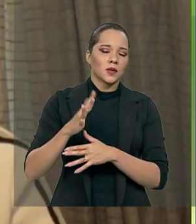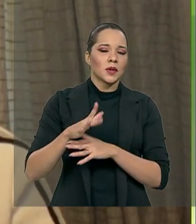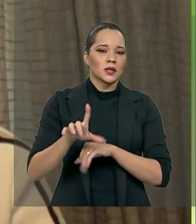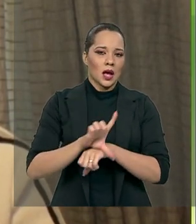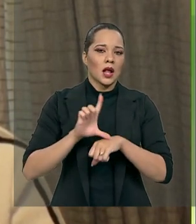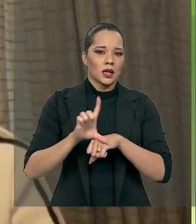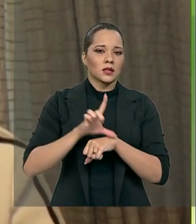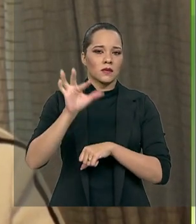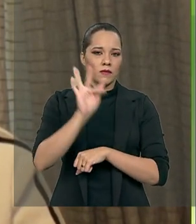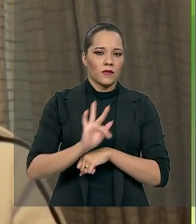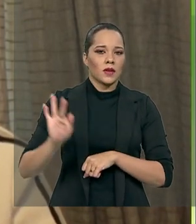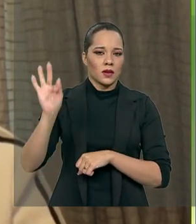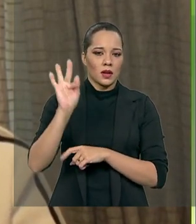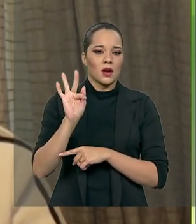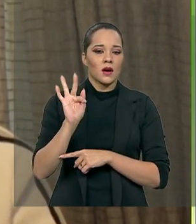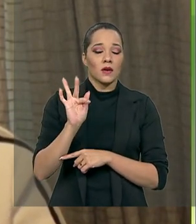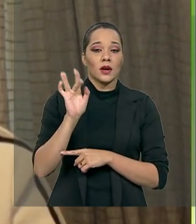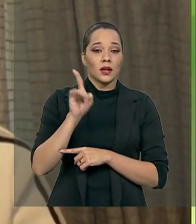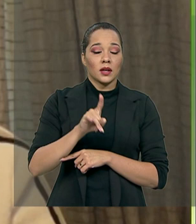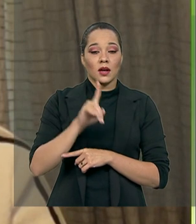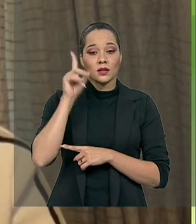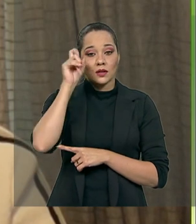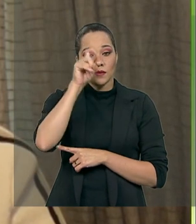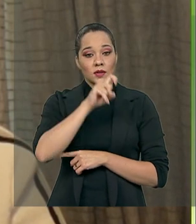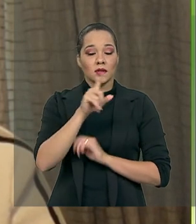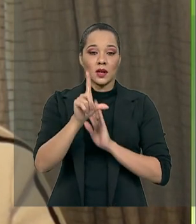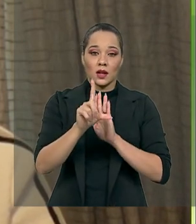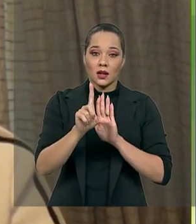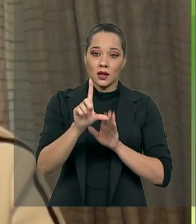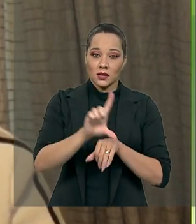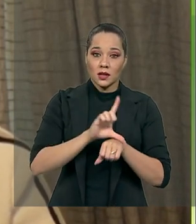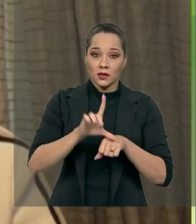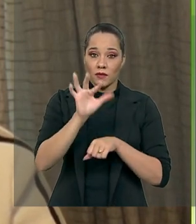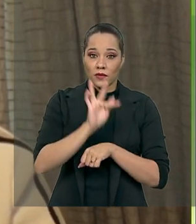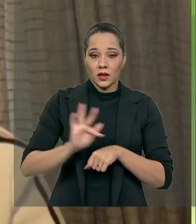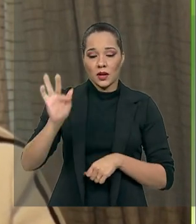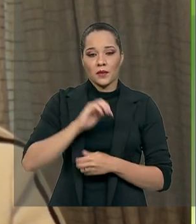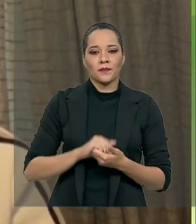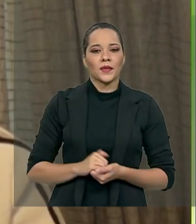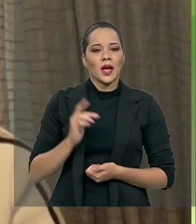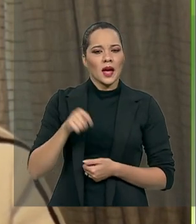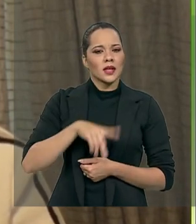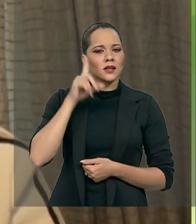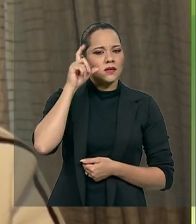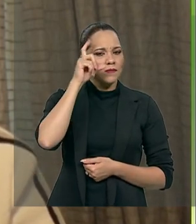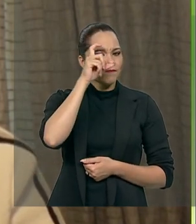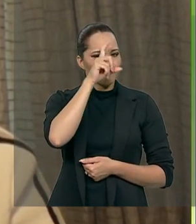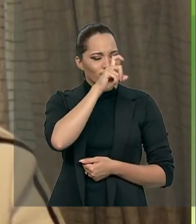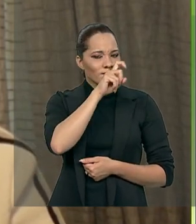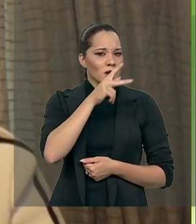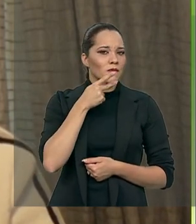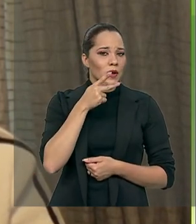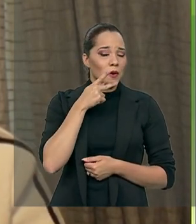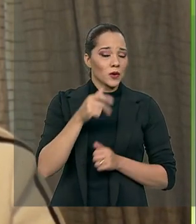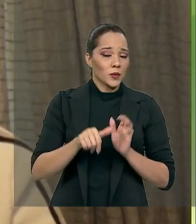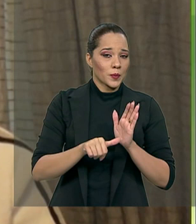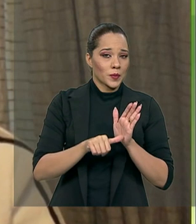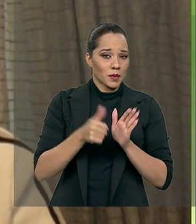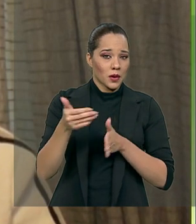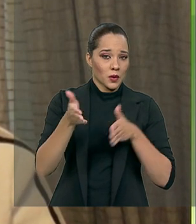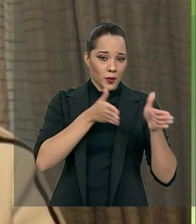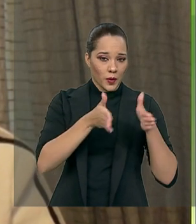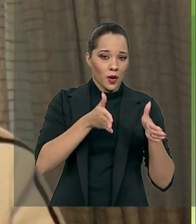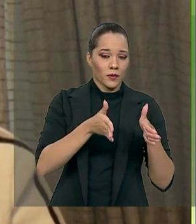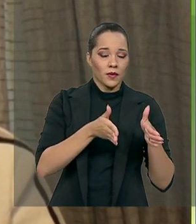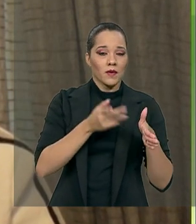legislação federal, o que é complexo na legislação federal. Porque essa complexidade a qual eu me referi no primeiro bloco, ela